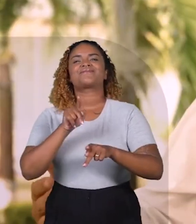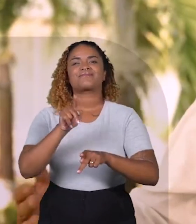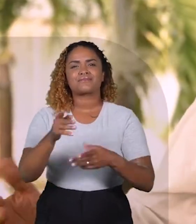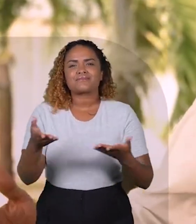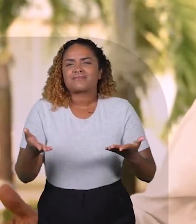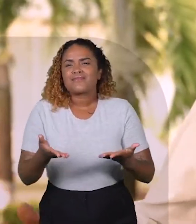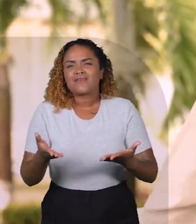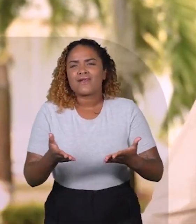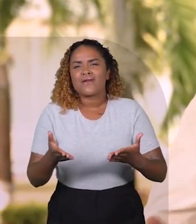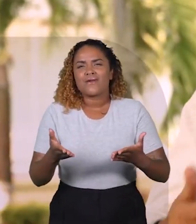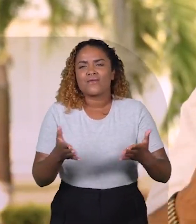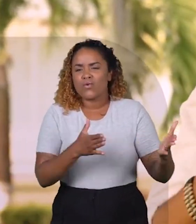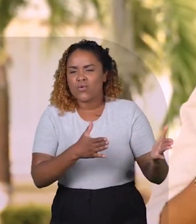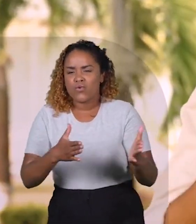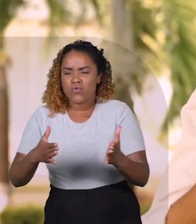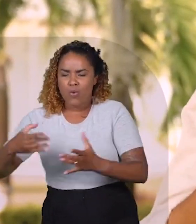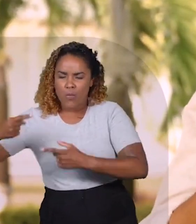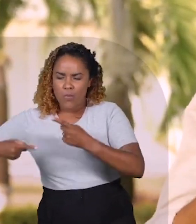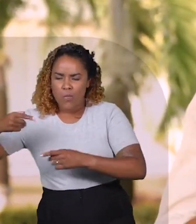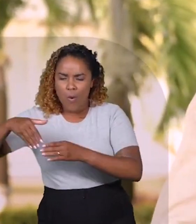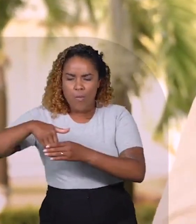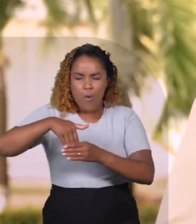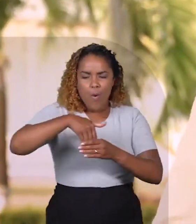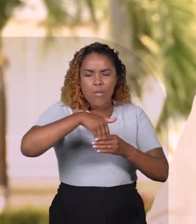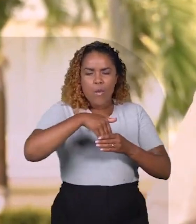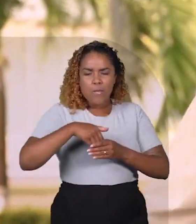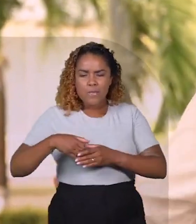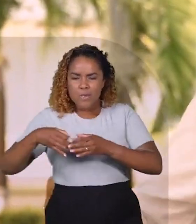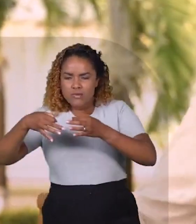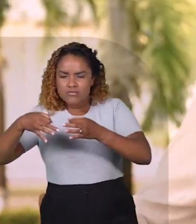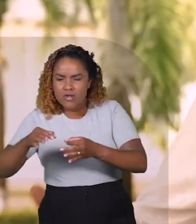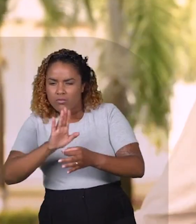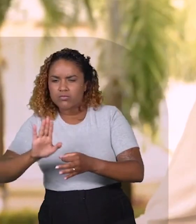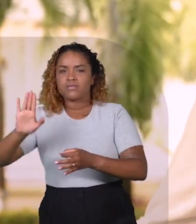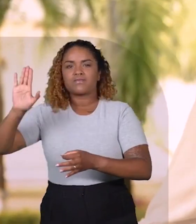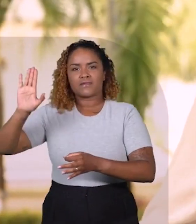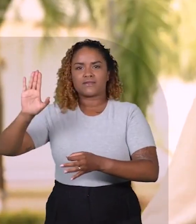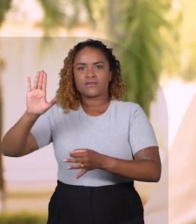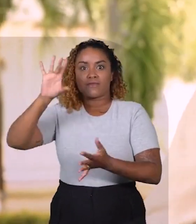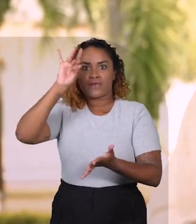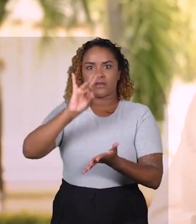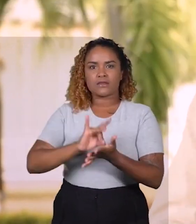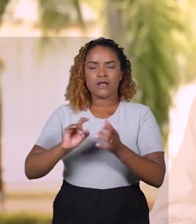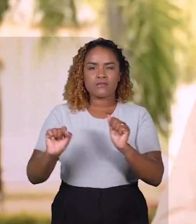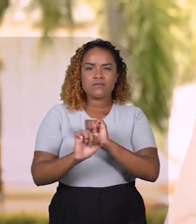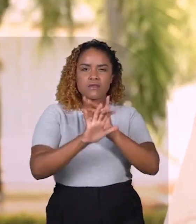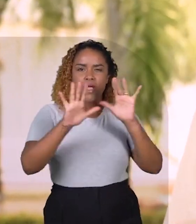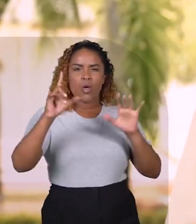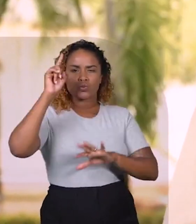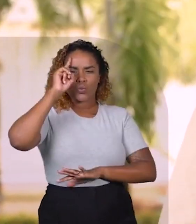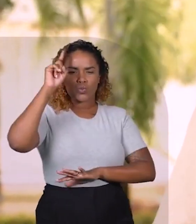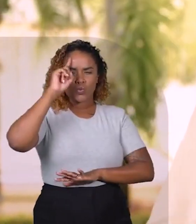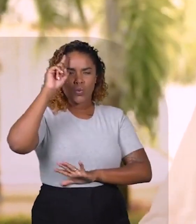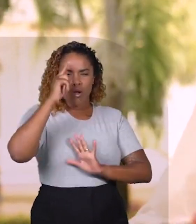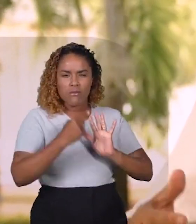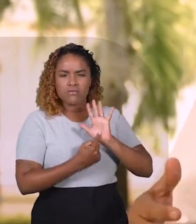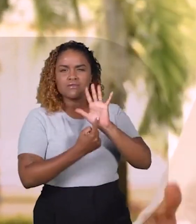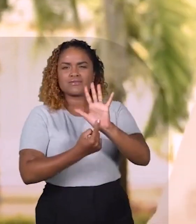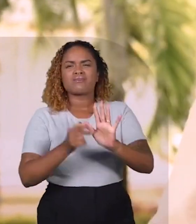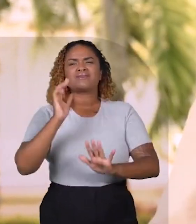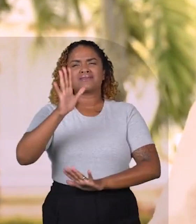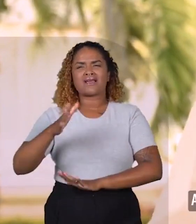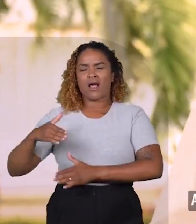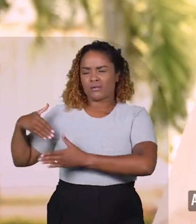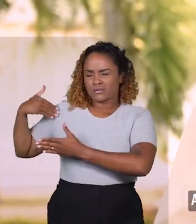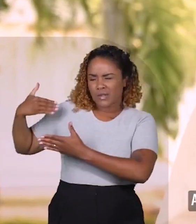Estamos fazendo uma campanha para botar Sergipe para frente. Com verdade e transparência, mostramos todos os dias o quanto